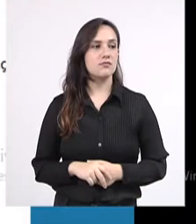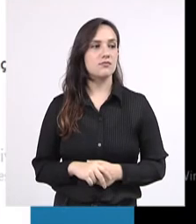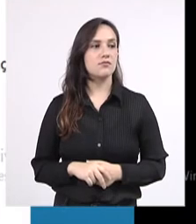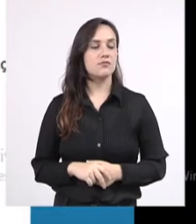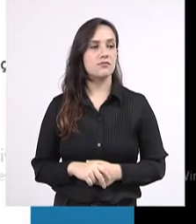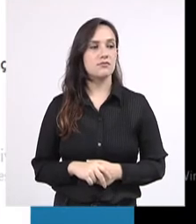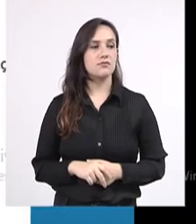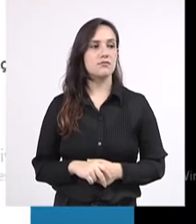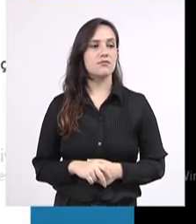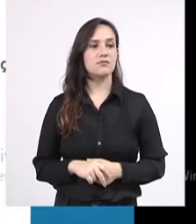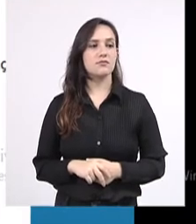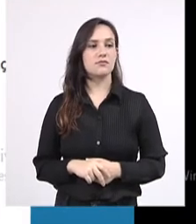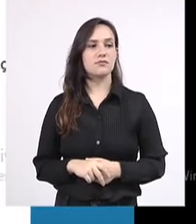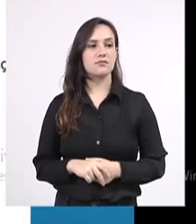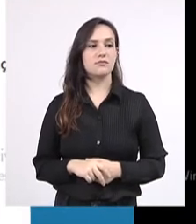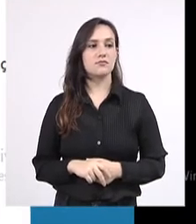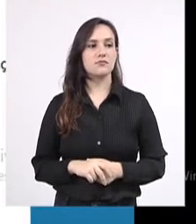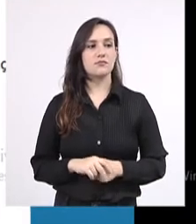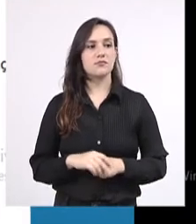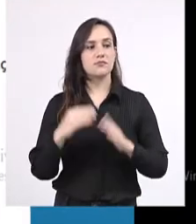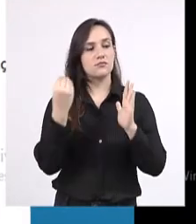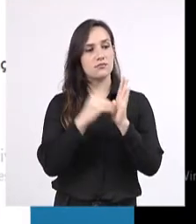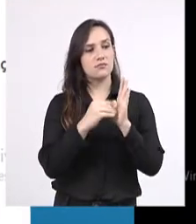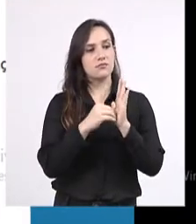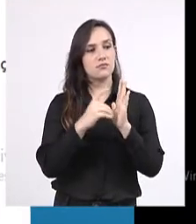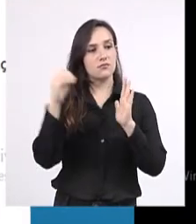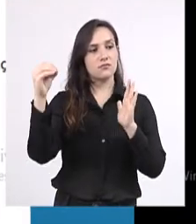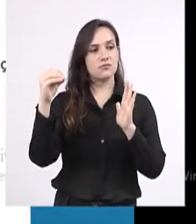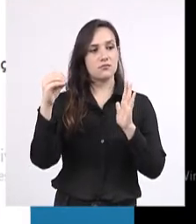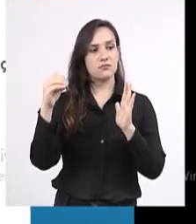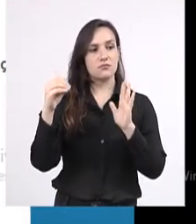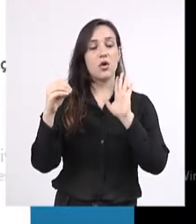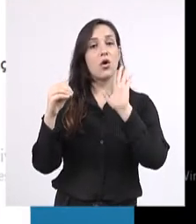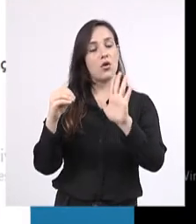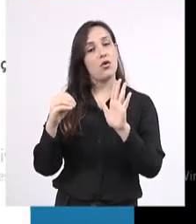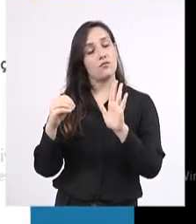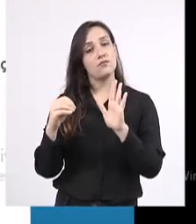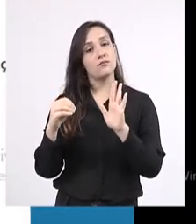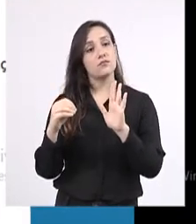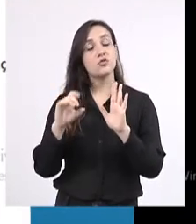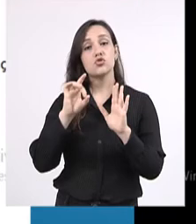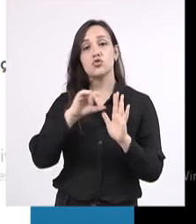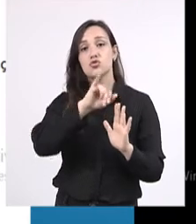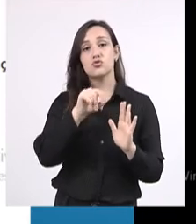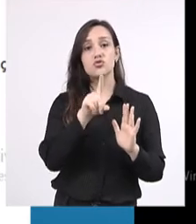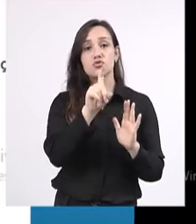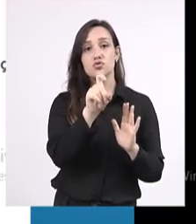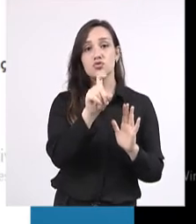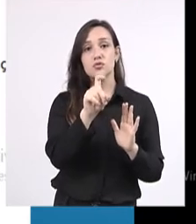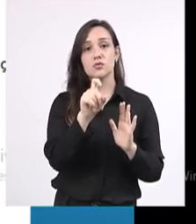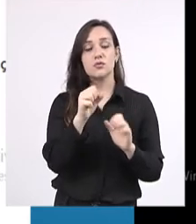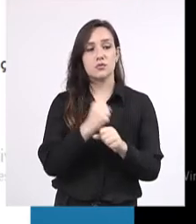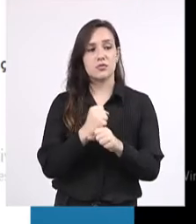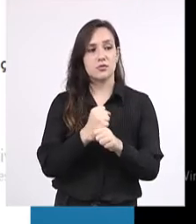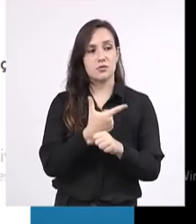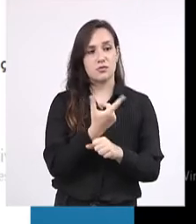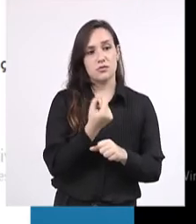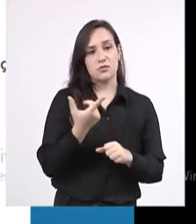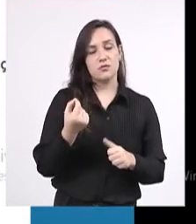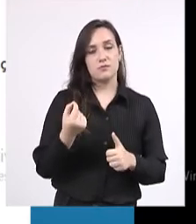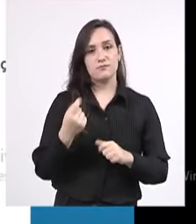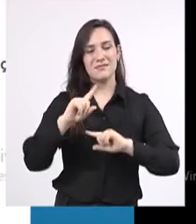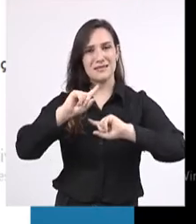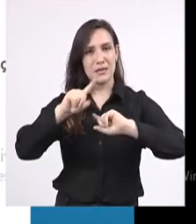publicação do requerimento no diário oficial deu-se em julho de 2019. Só em janeiro de 2020,